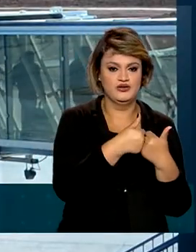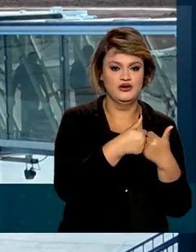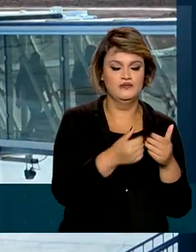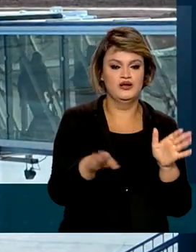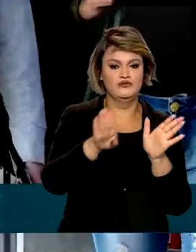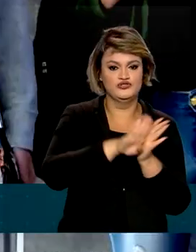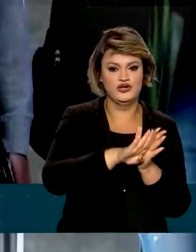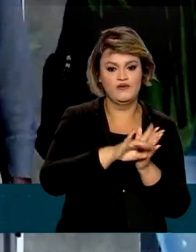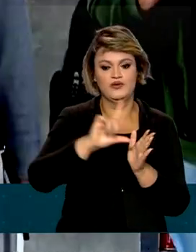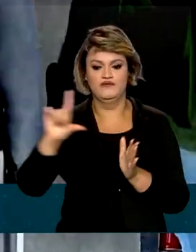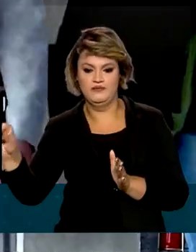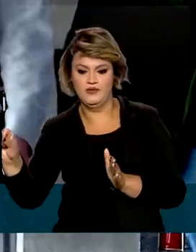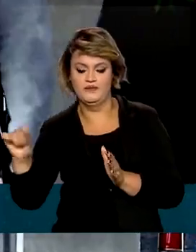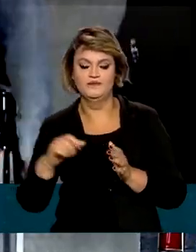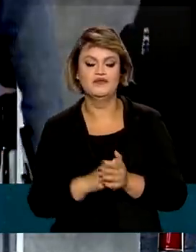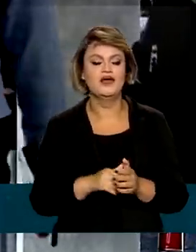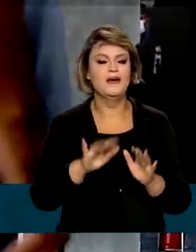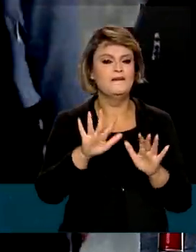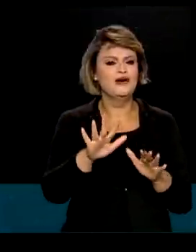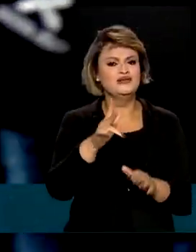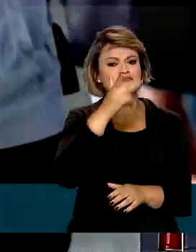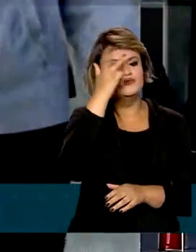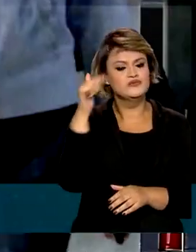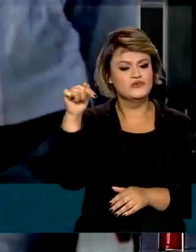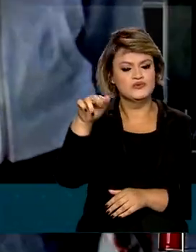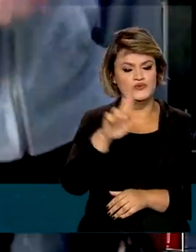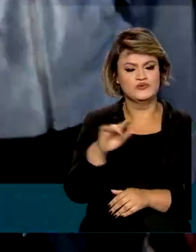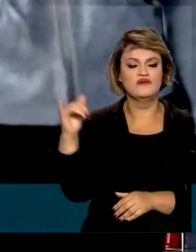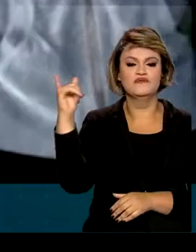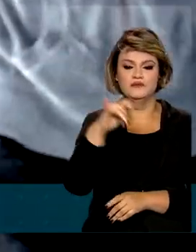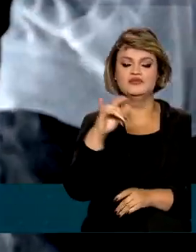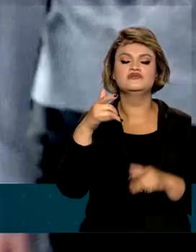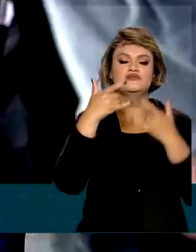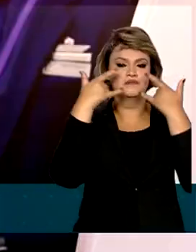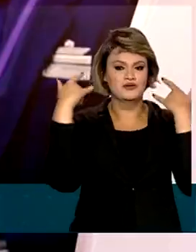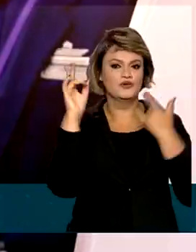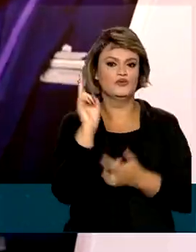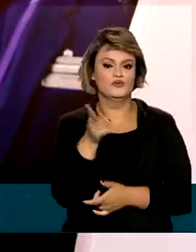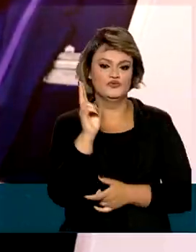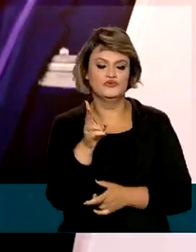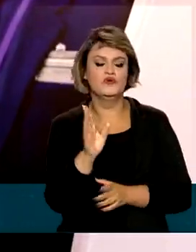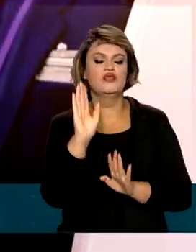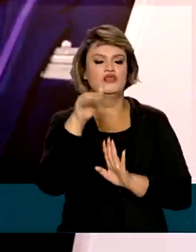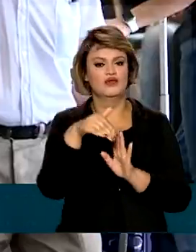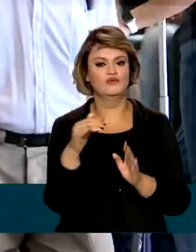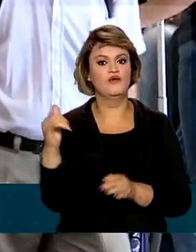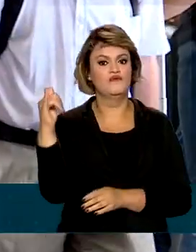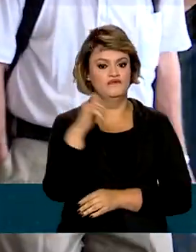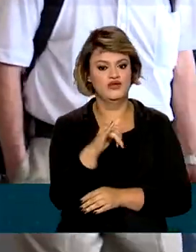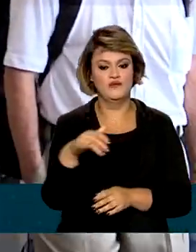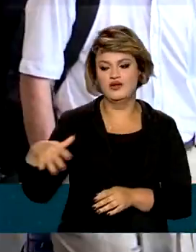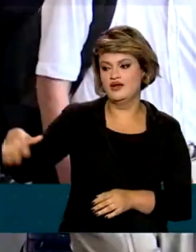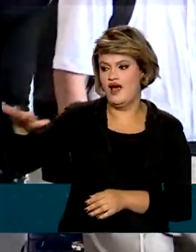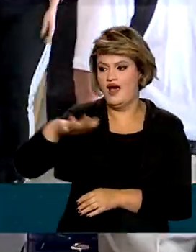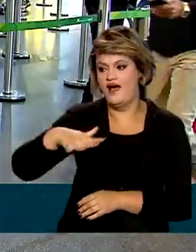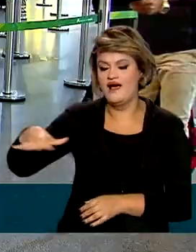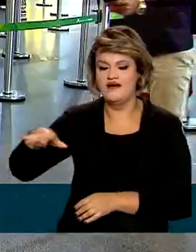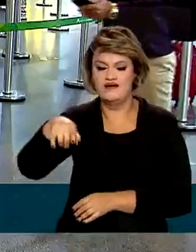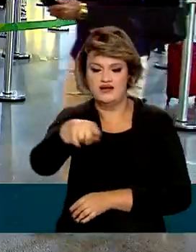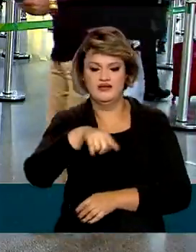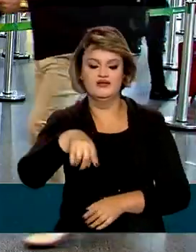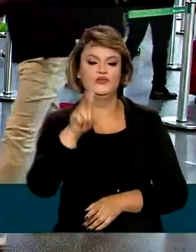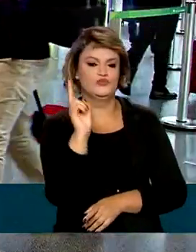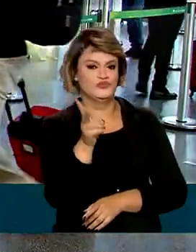desembarque. Mas os passageiros devem continuar usando máscaras dentro do avião e nas áreas restritas